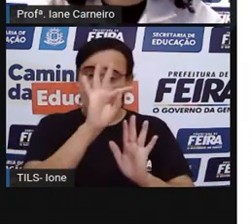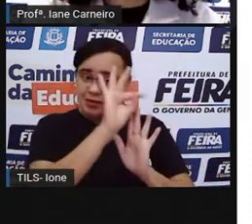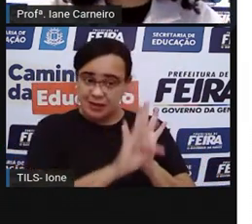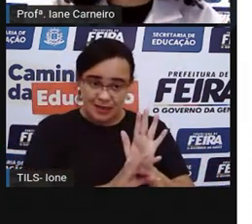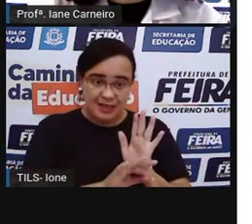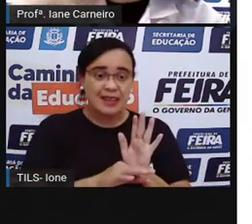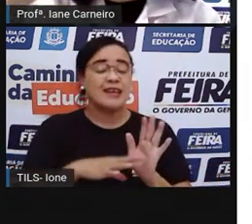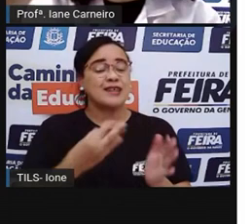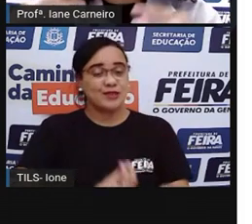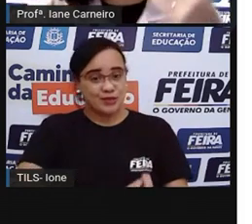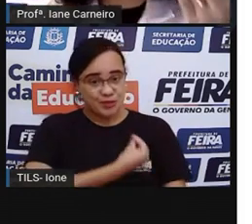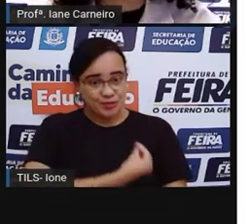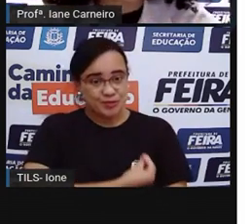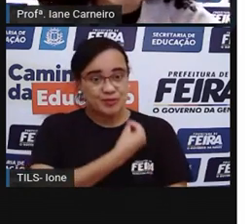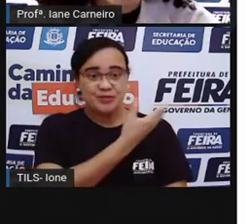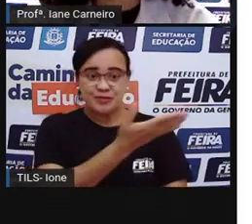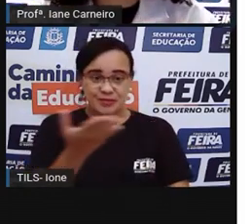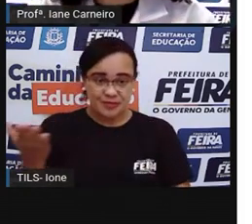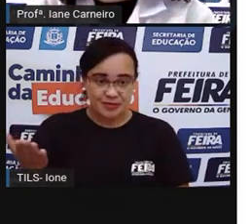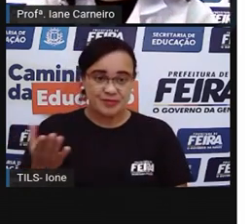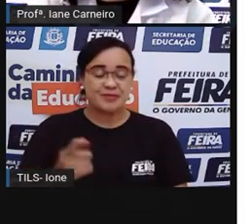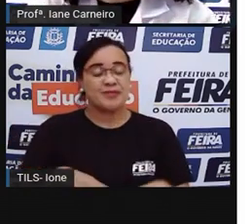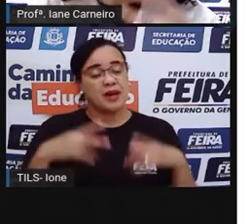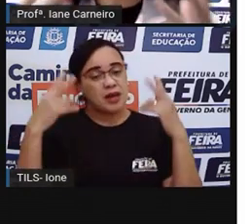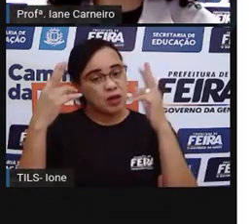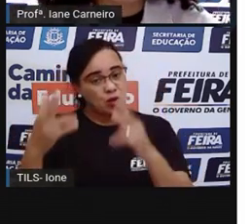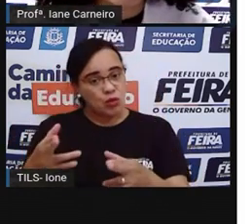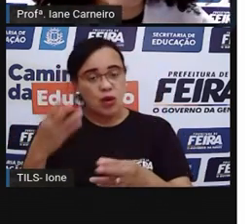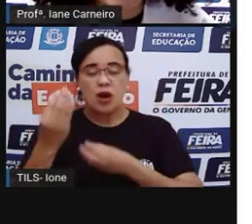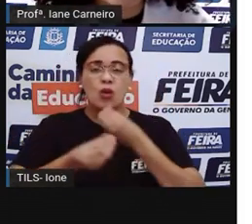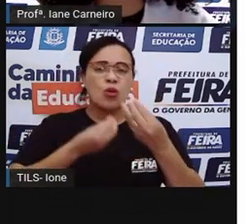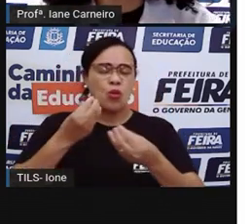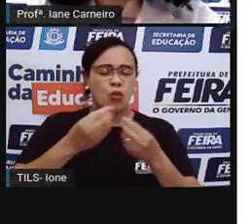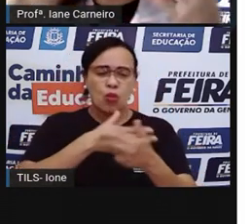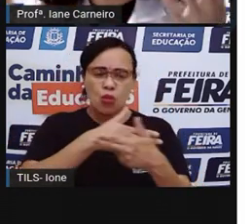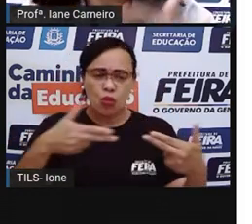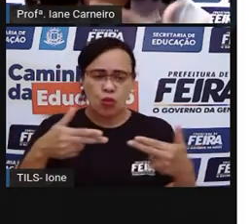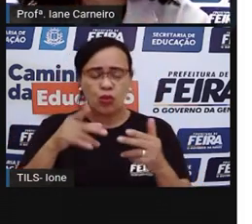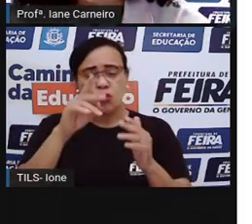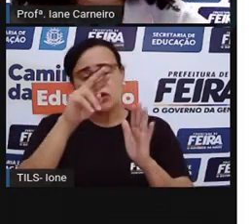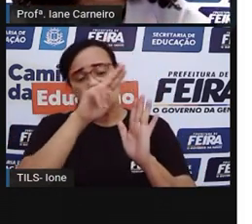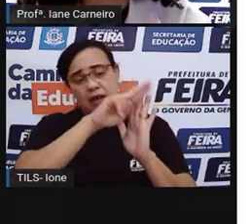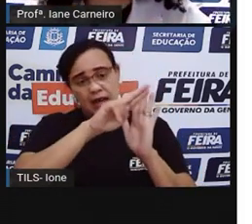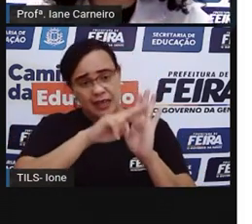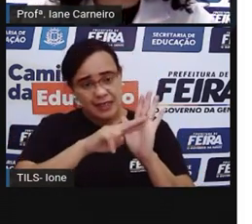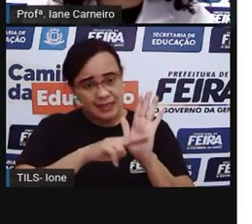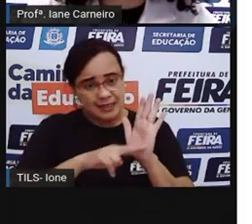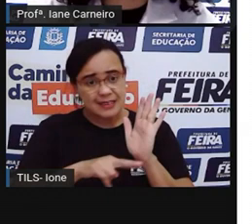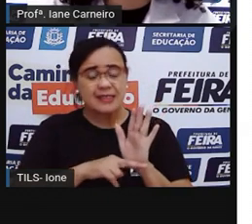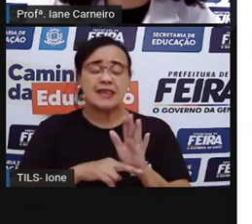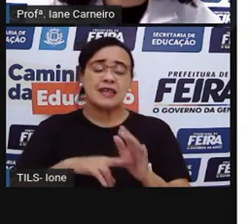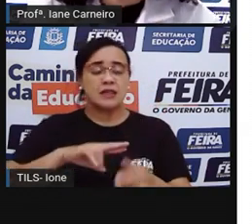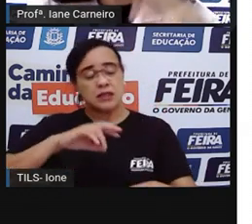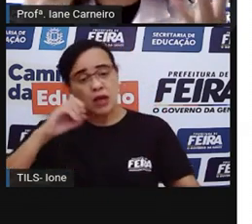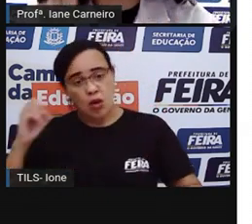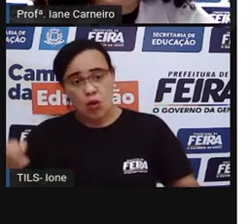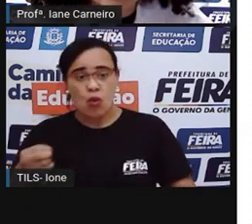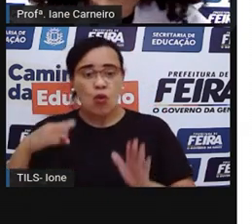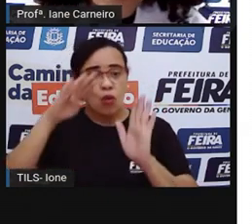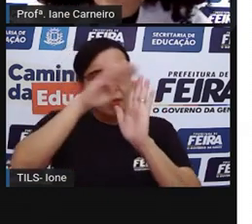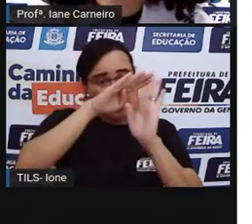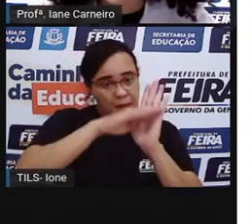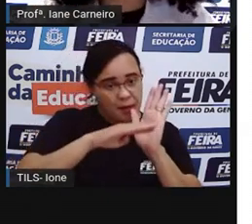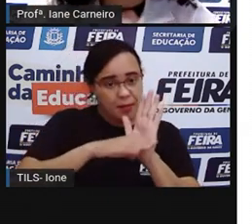Assim como vocês podem ver uma receita, né? Aí na casa de vocês. A instrução de um jogo, né? A